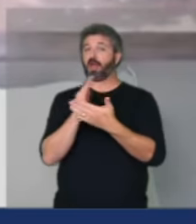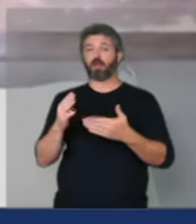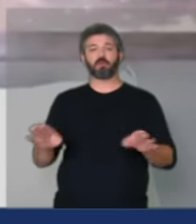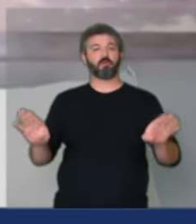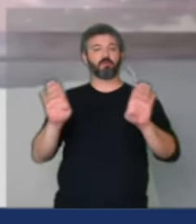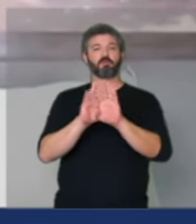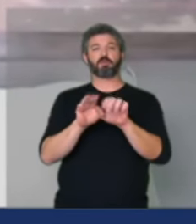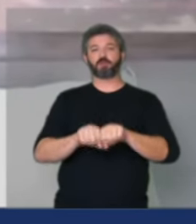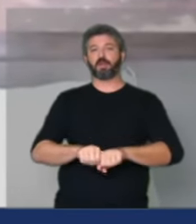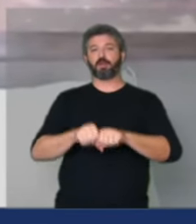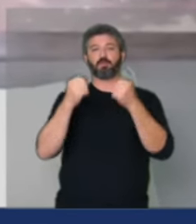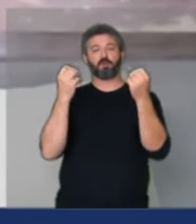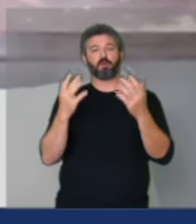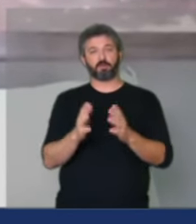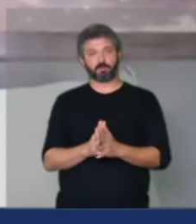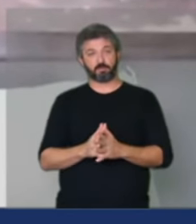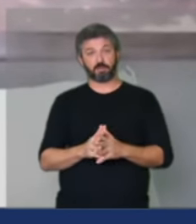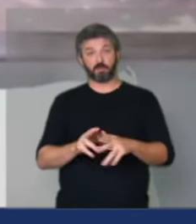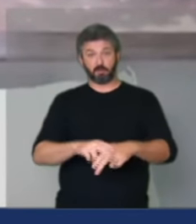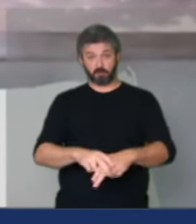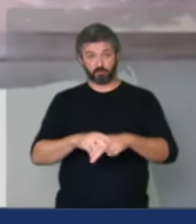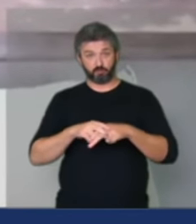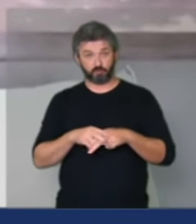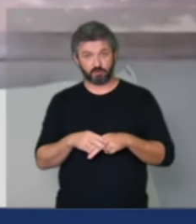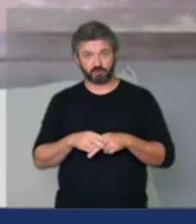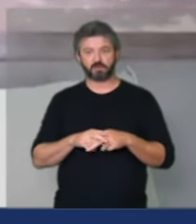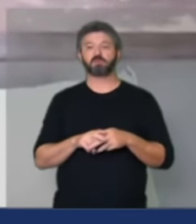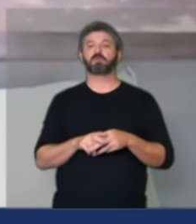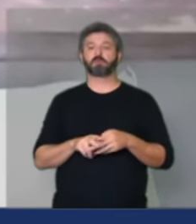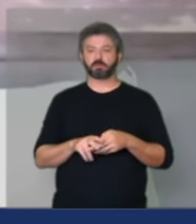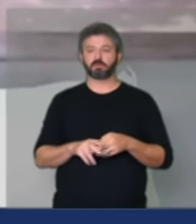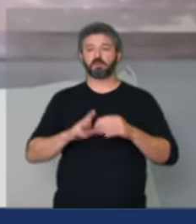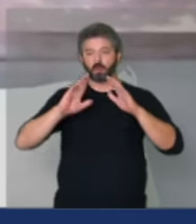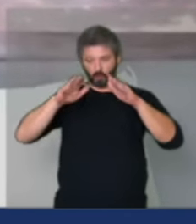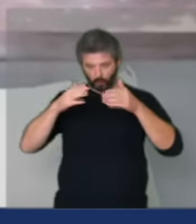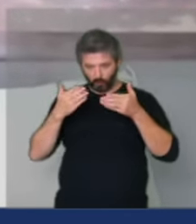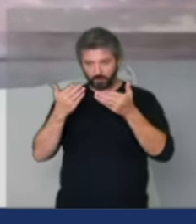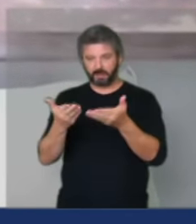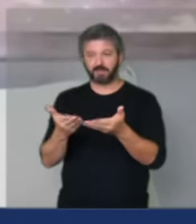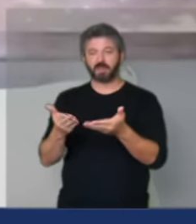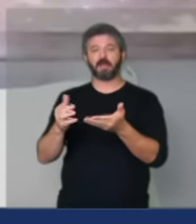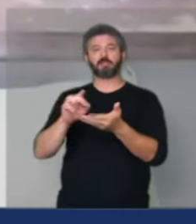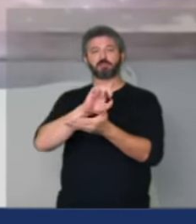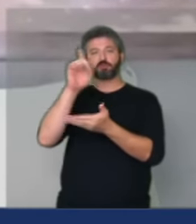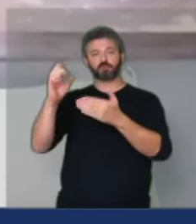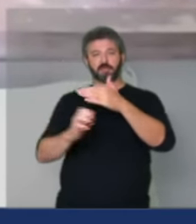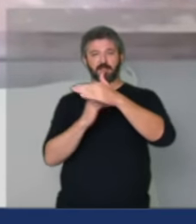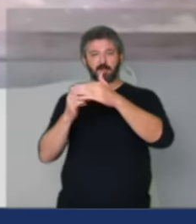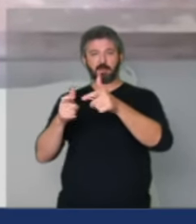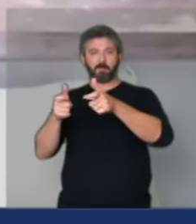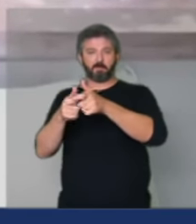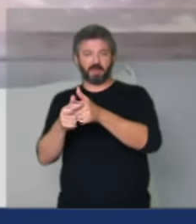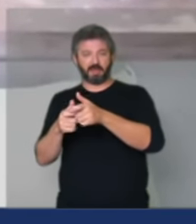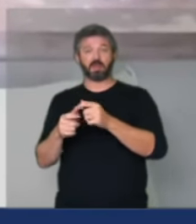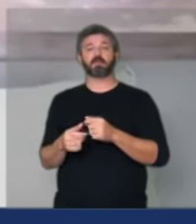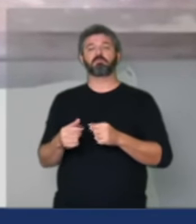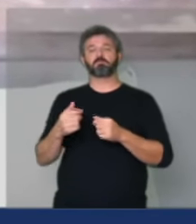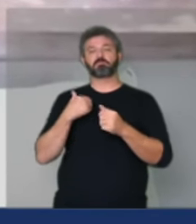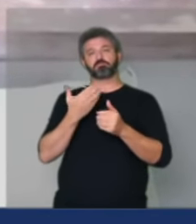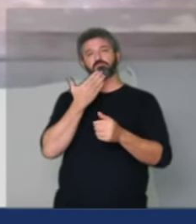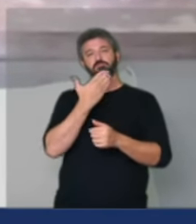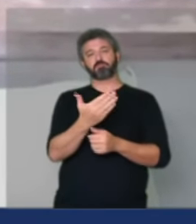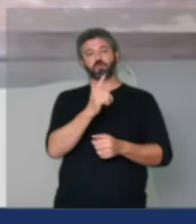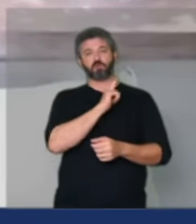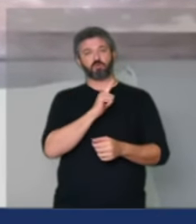portas portanto mais que fazer nossa homenagem nessa data fica nosso apelo para que o governo